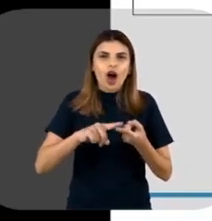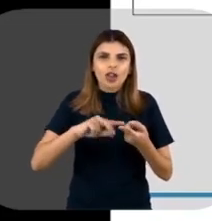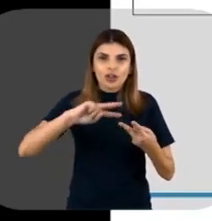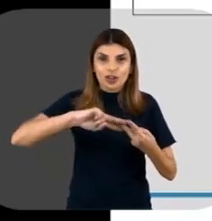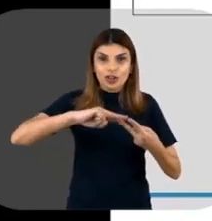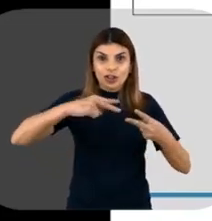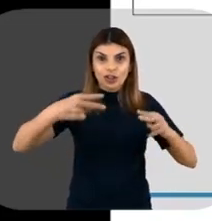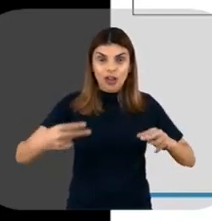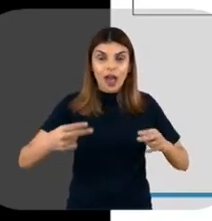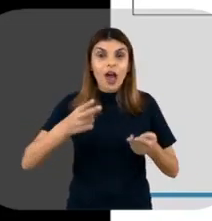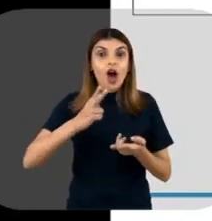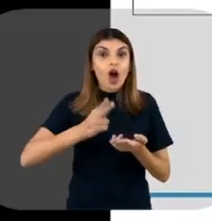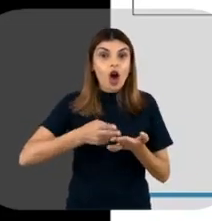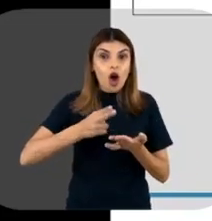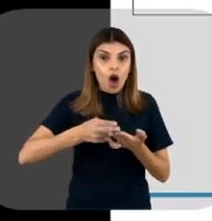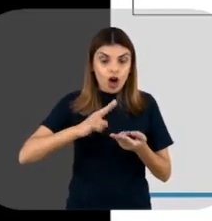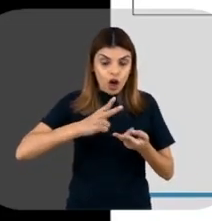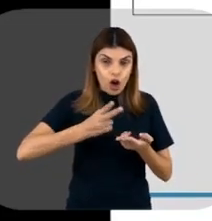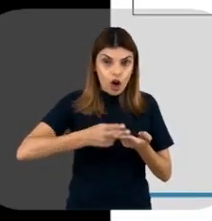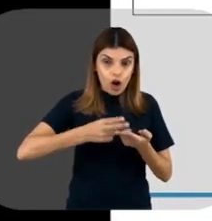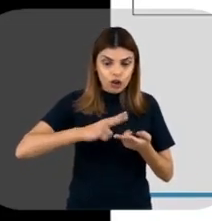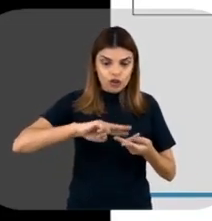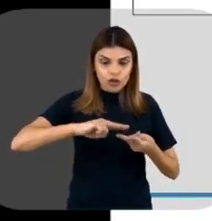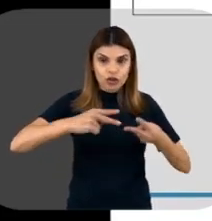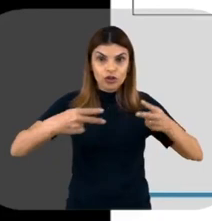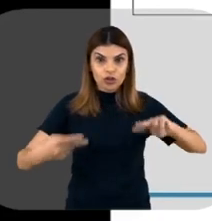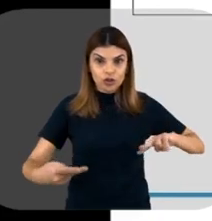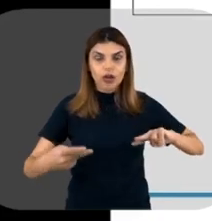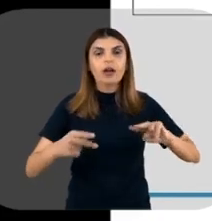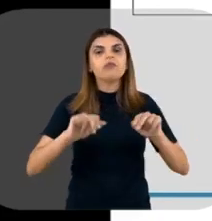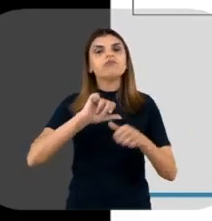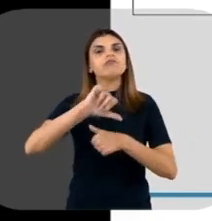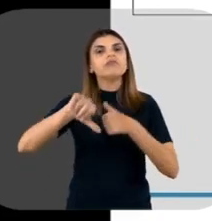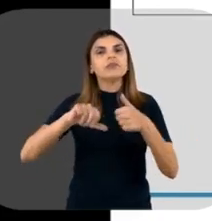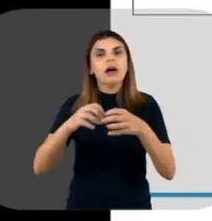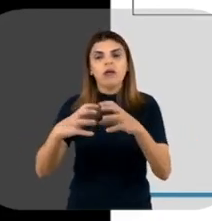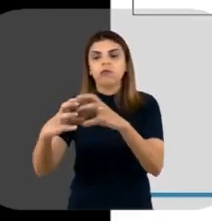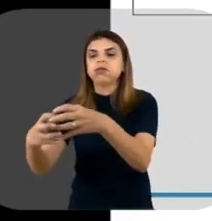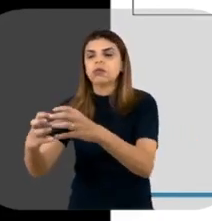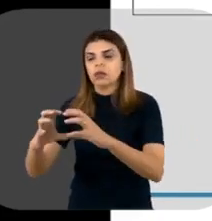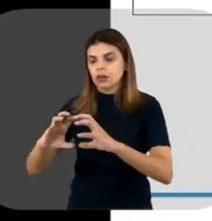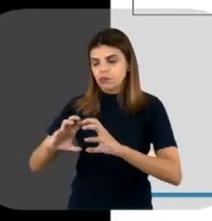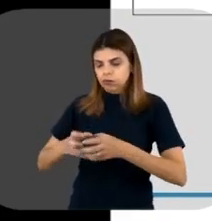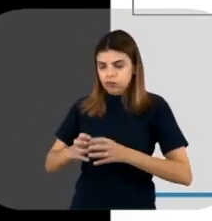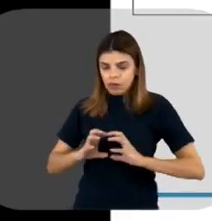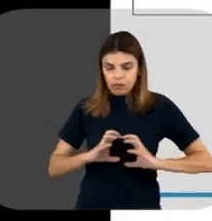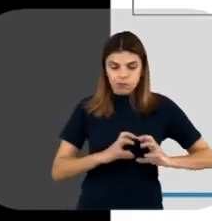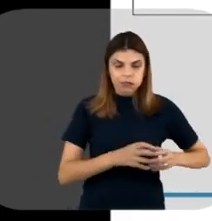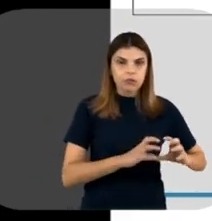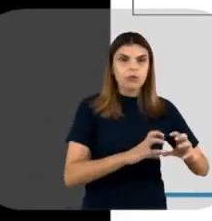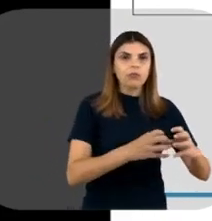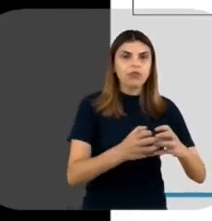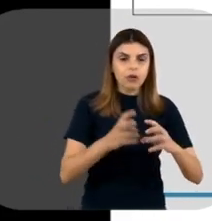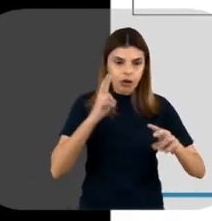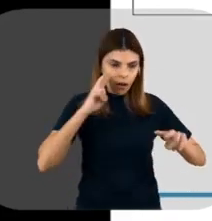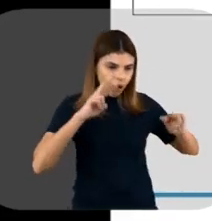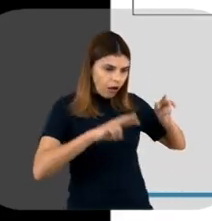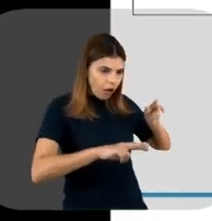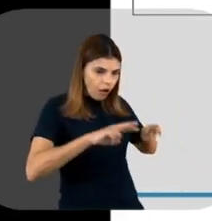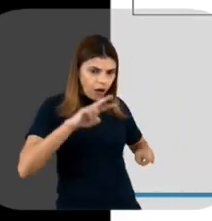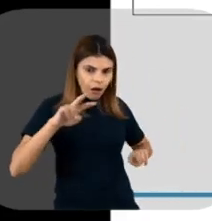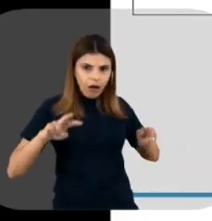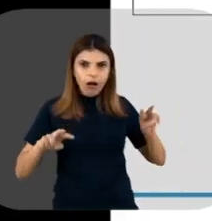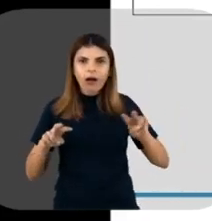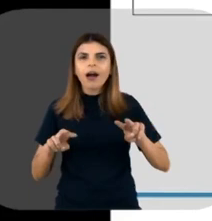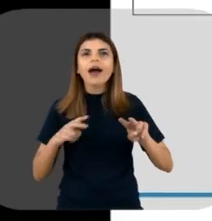isso vai ser visualmente observado através da formação de colônias, né? Então, você... Aqui,